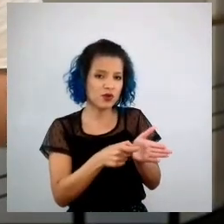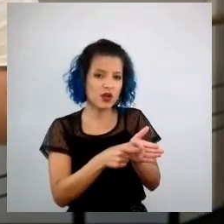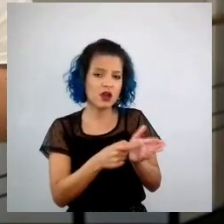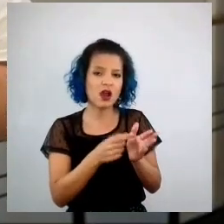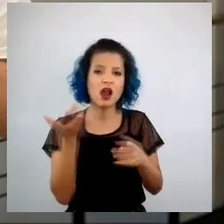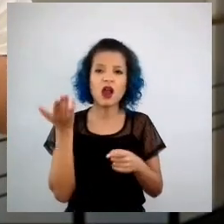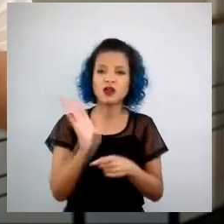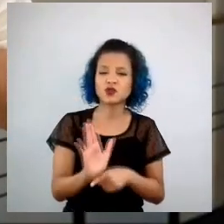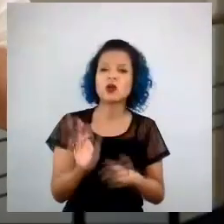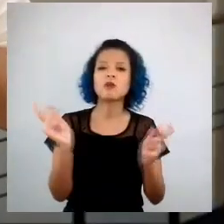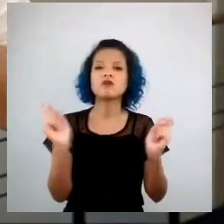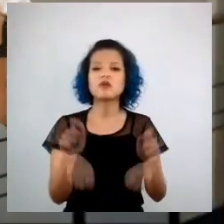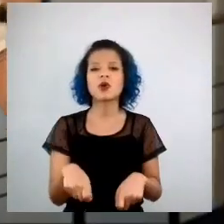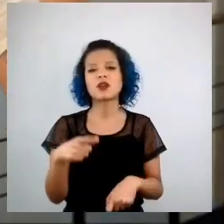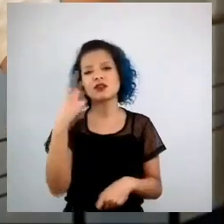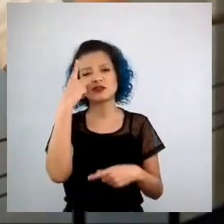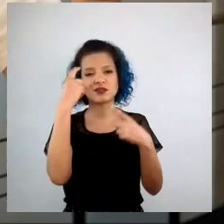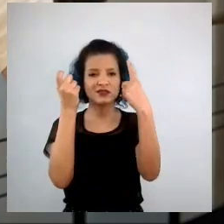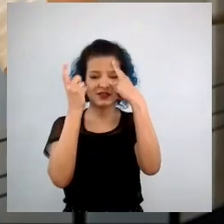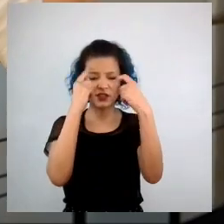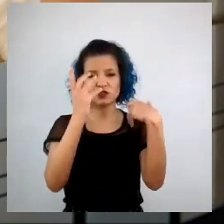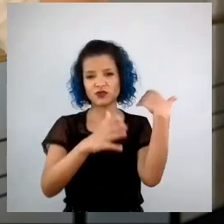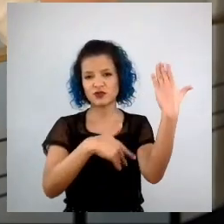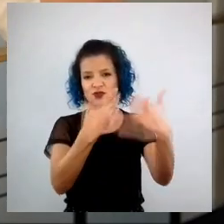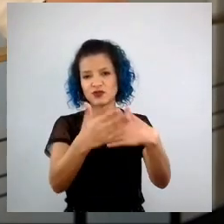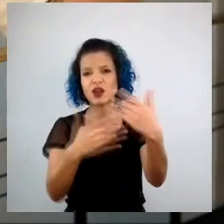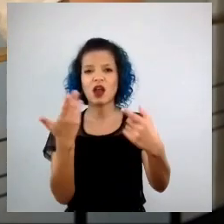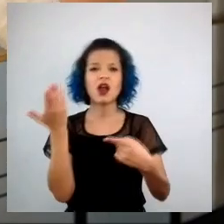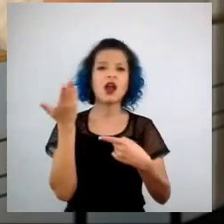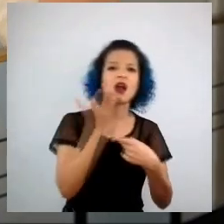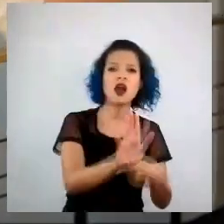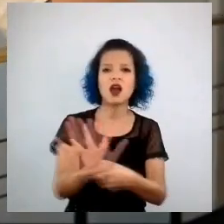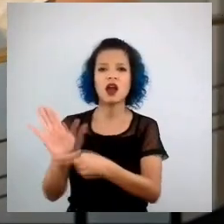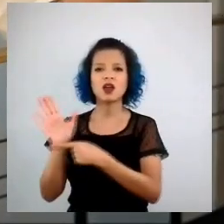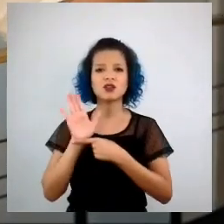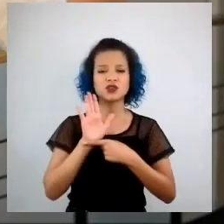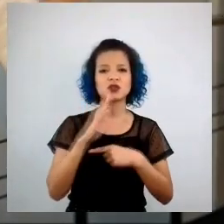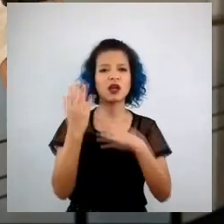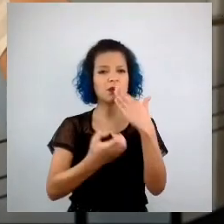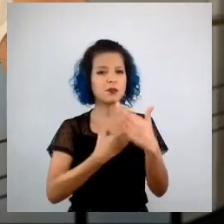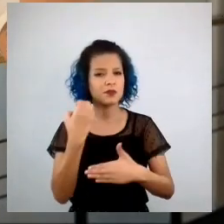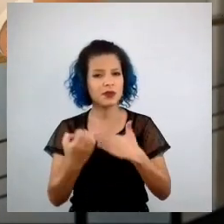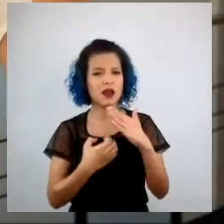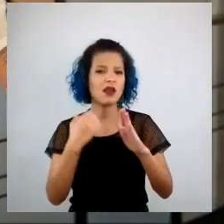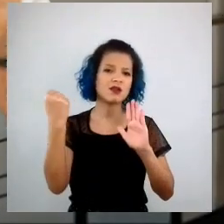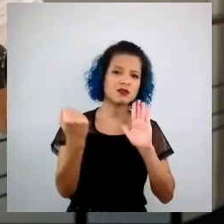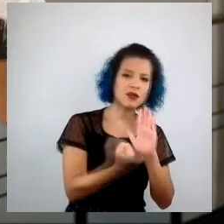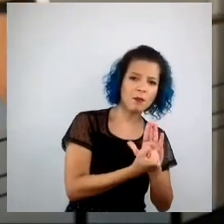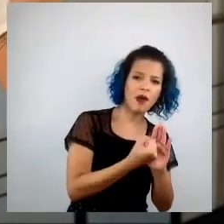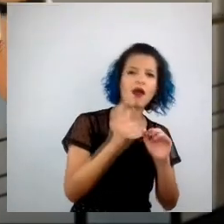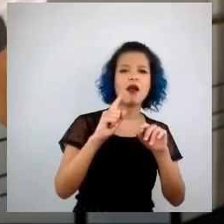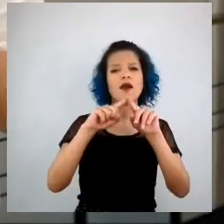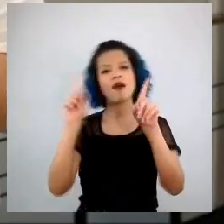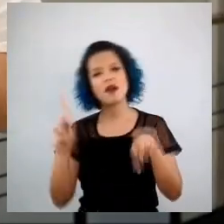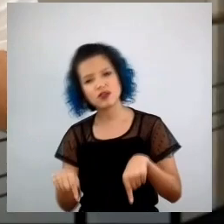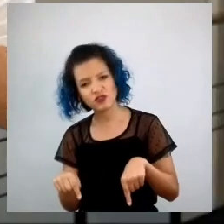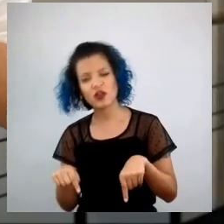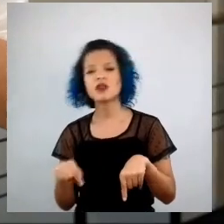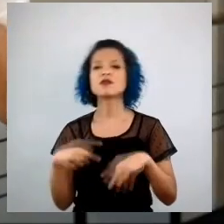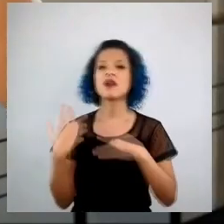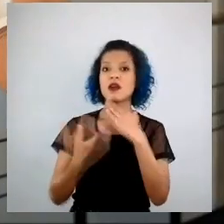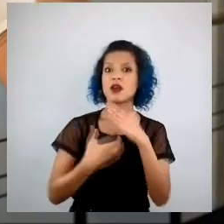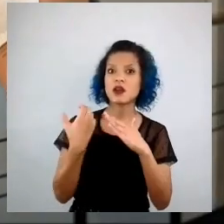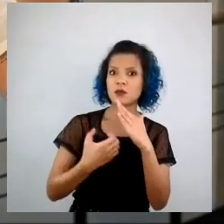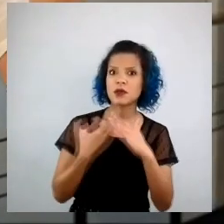processo criativo e ajudar empresas, marcas, agências e empresas de mídia e entretenimento